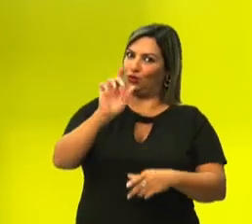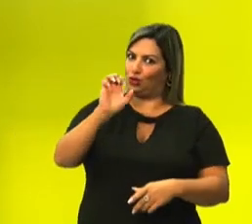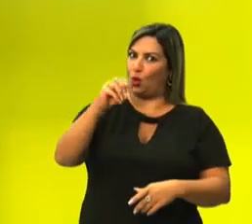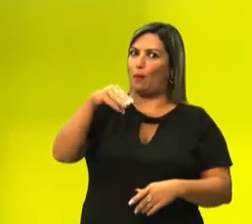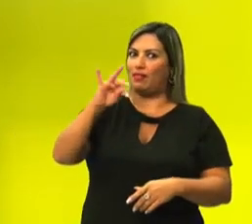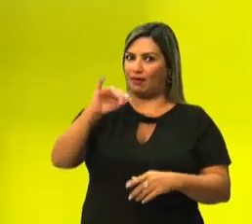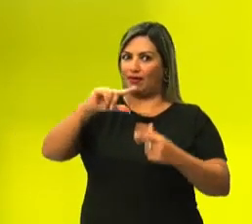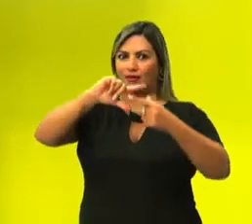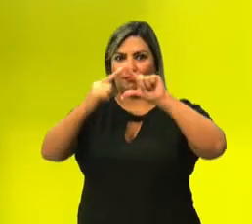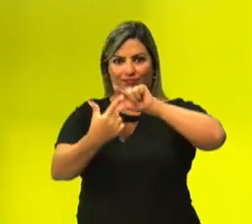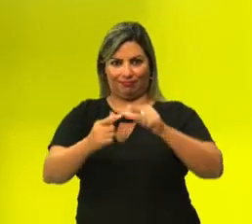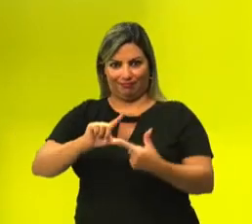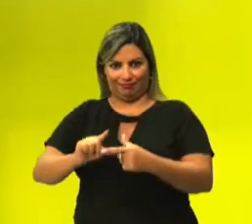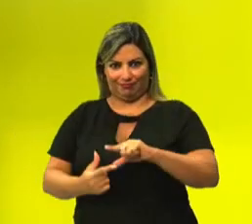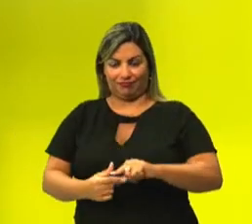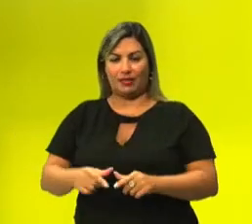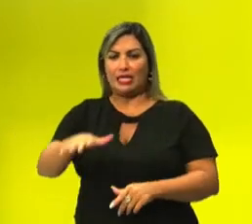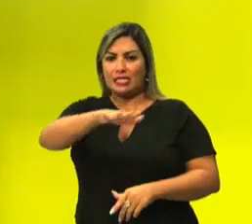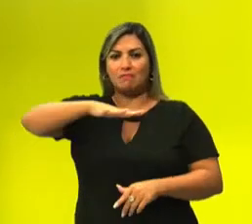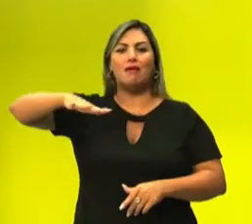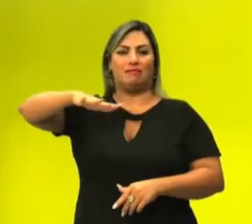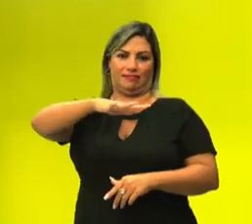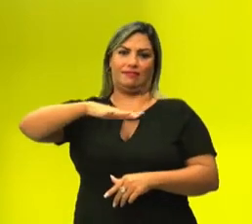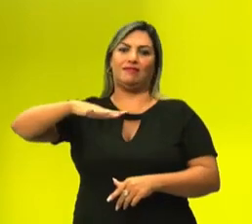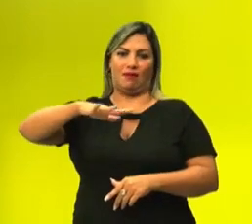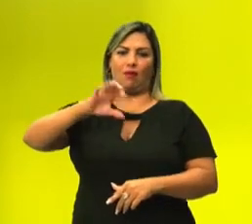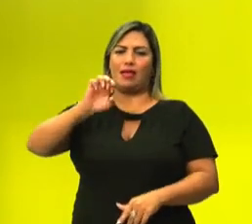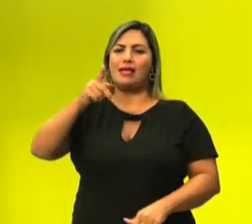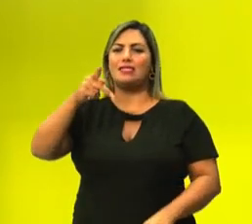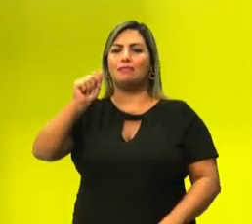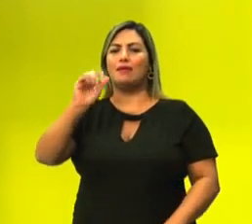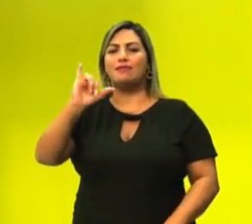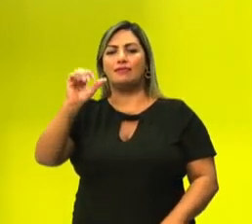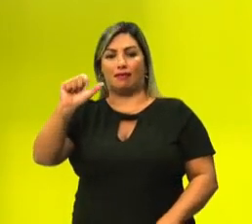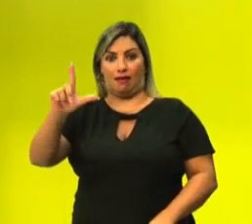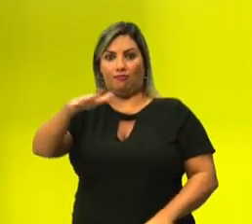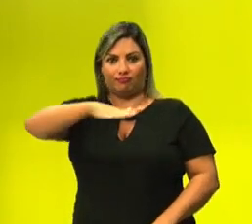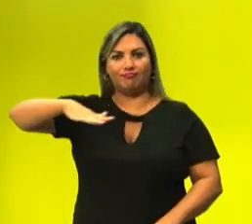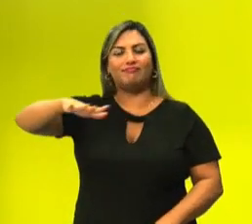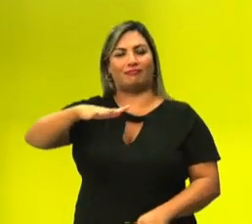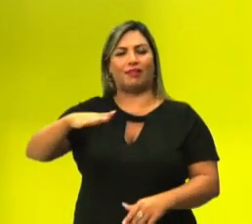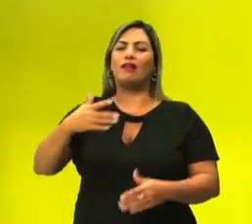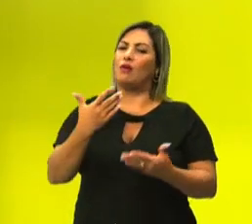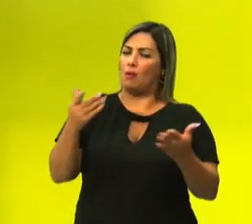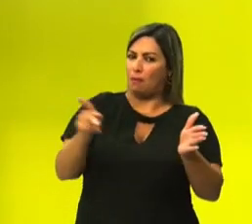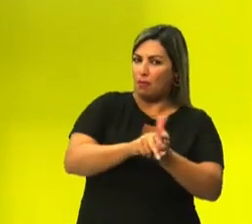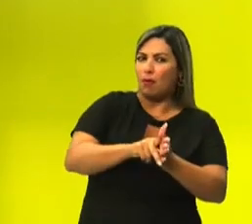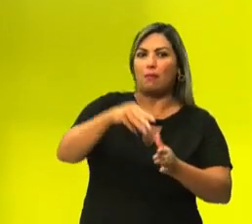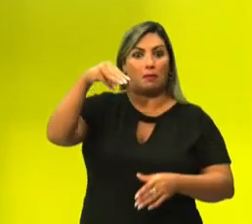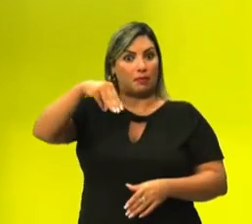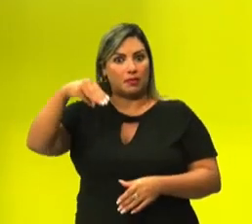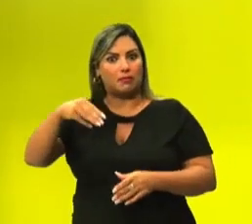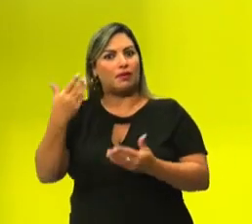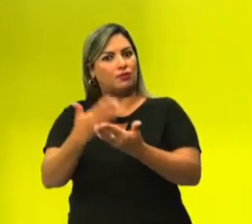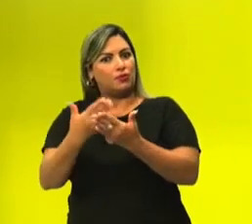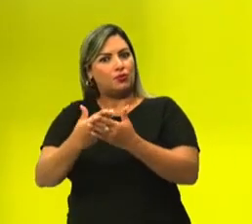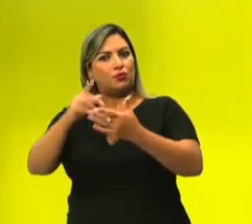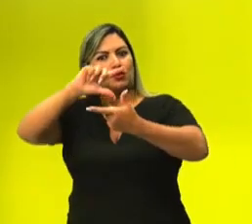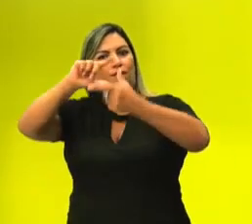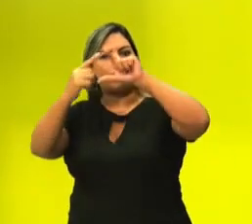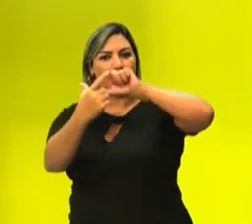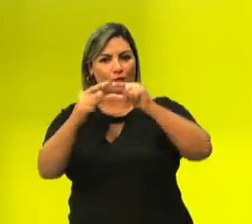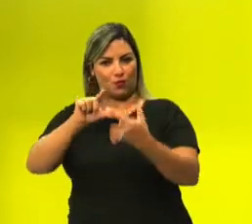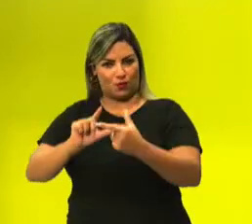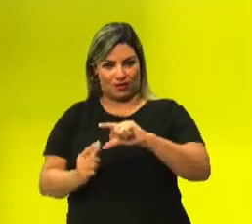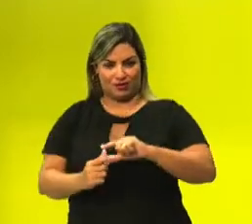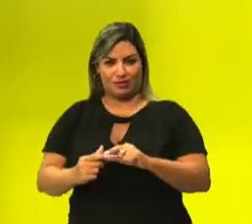e entra na geometria espacial. Essa geometria espacial é a área da matemática que estuda figuras geométricas,